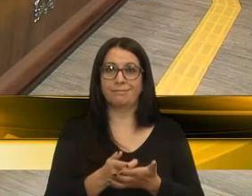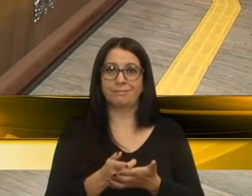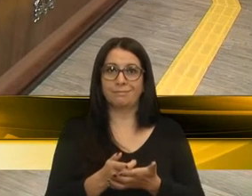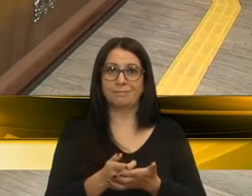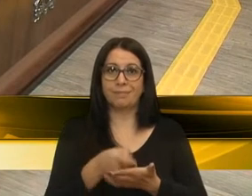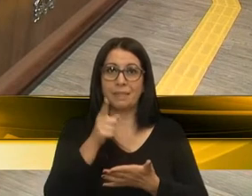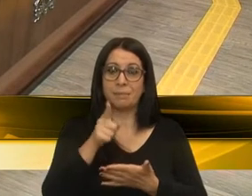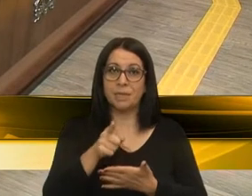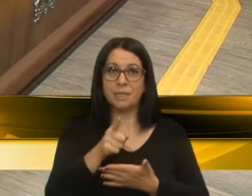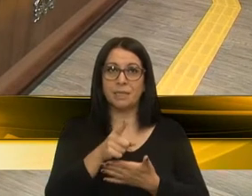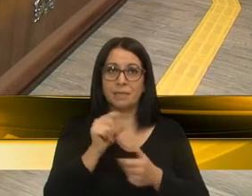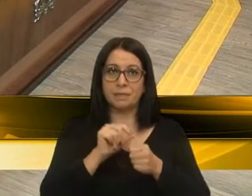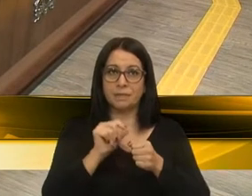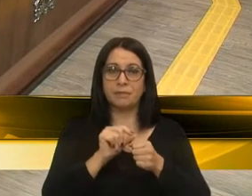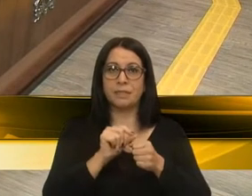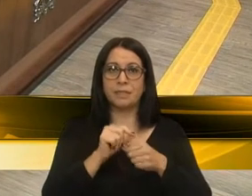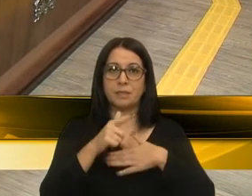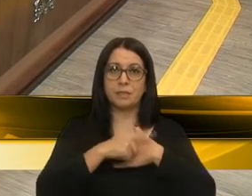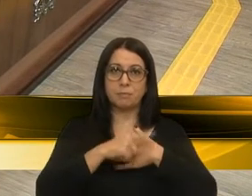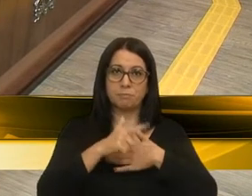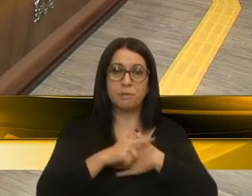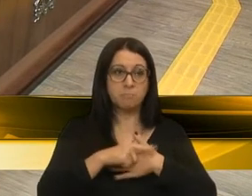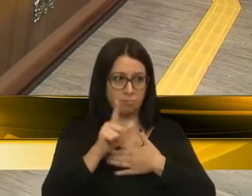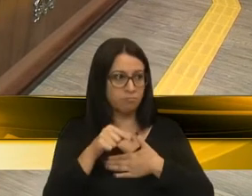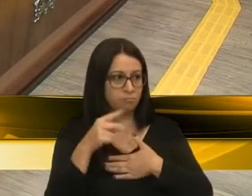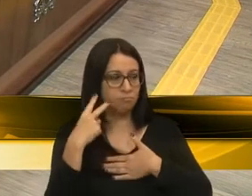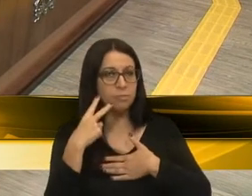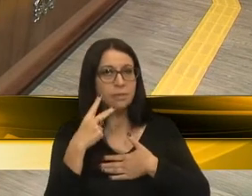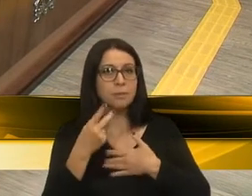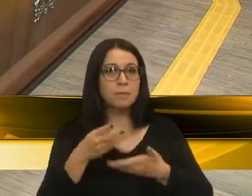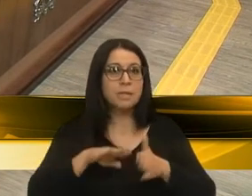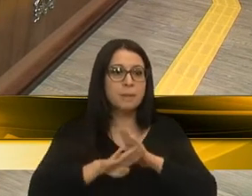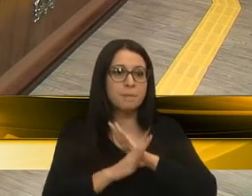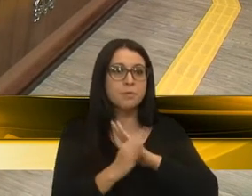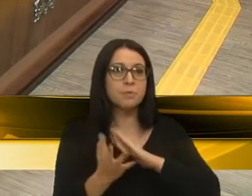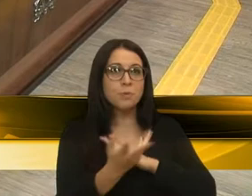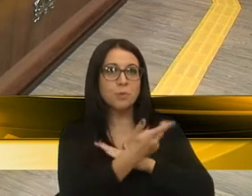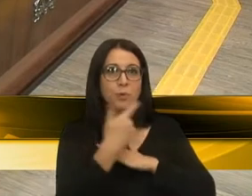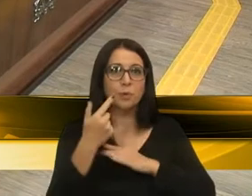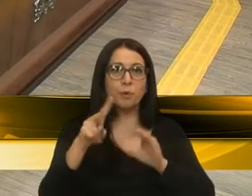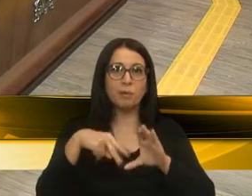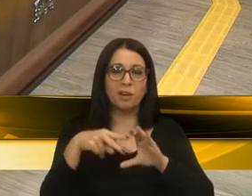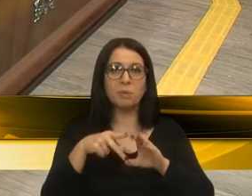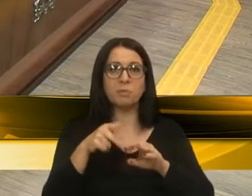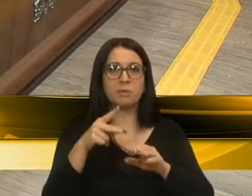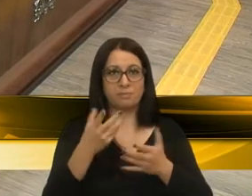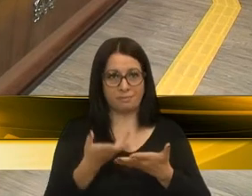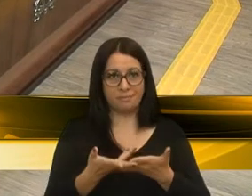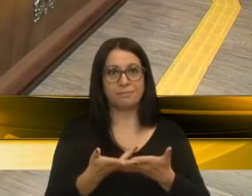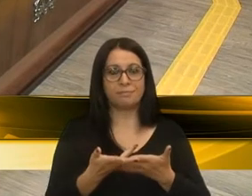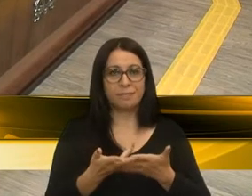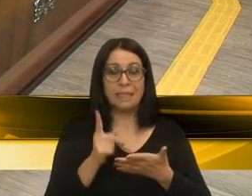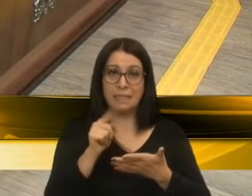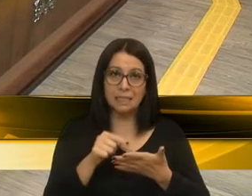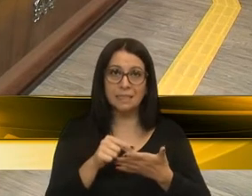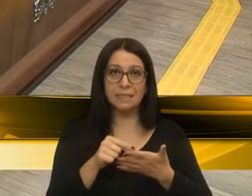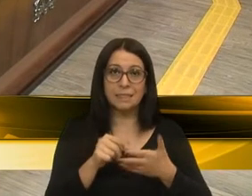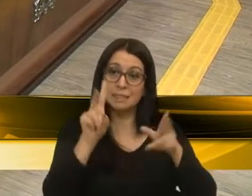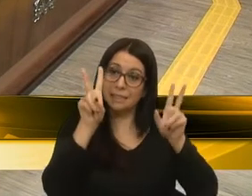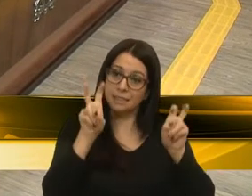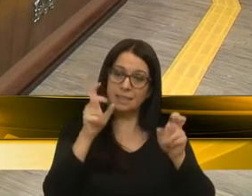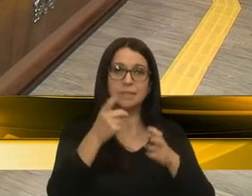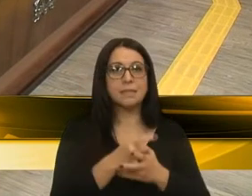Para ele, está exercendo a função, não é, vereador? Uma adaptação toda de uma Câmara de Vereadores. Então, esses temas,